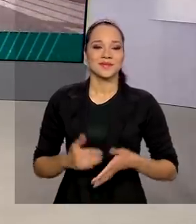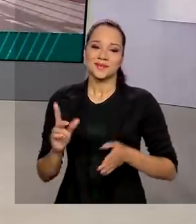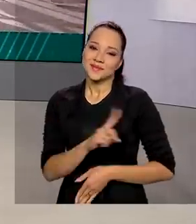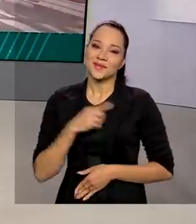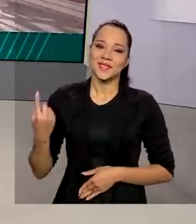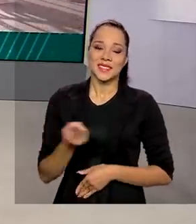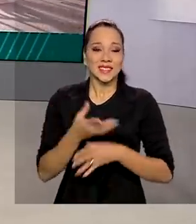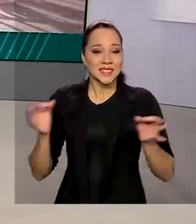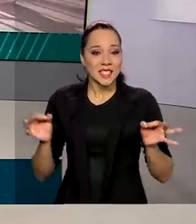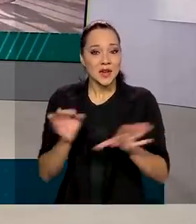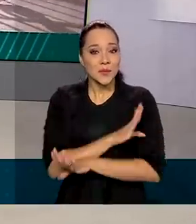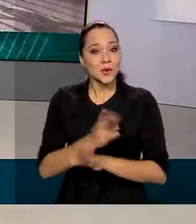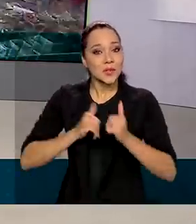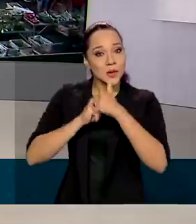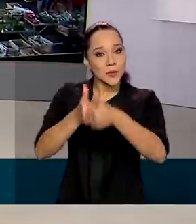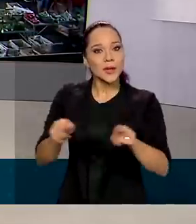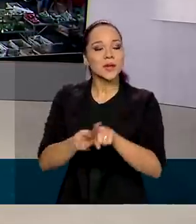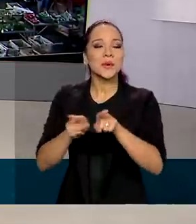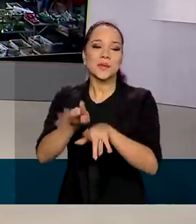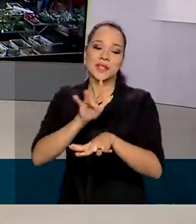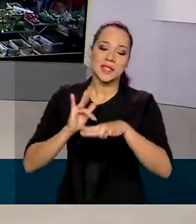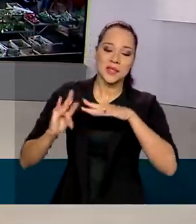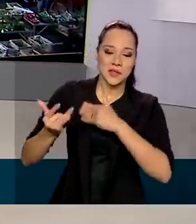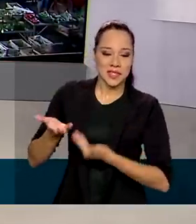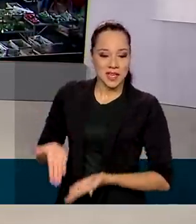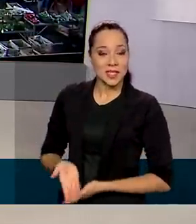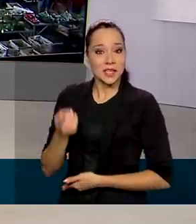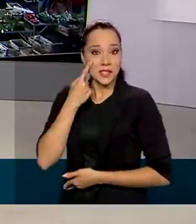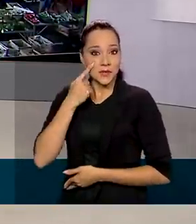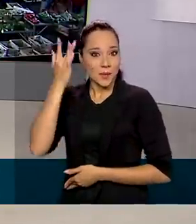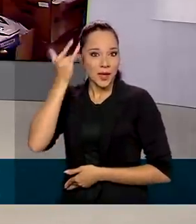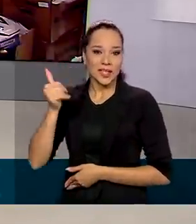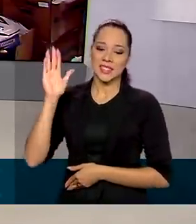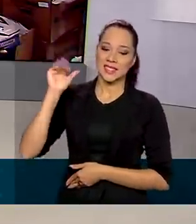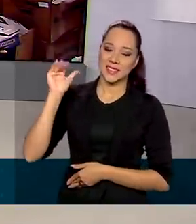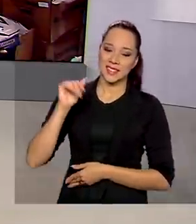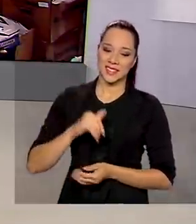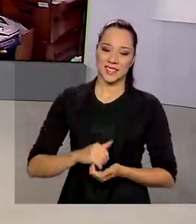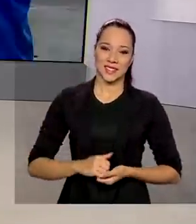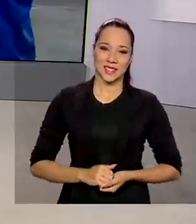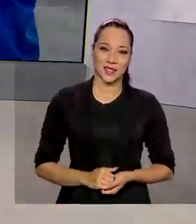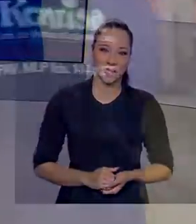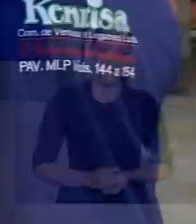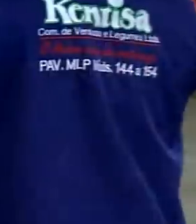gente fica por aqui, nos acompanhe também pelas redes sociais. Nos vemos amanhã. Até lá. Tchau, tchau.